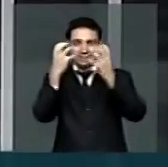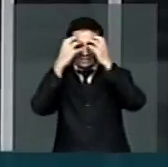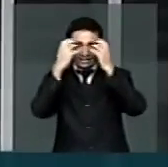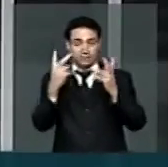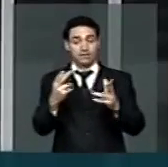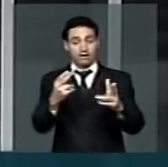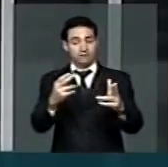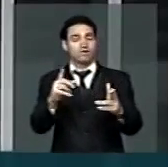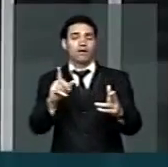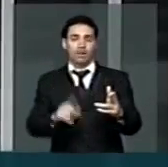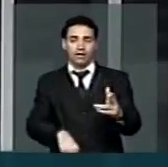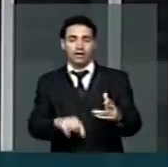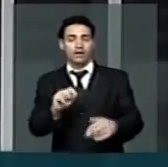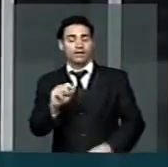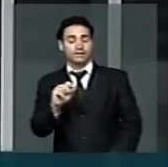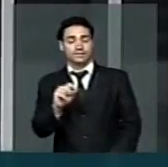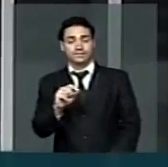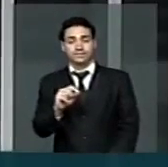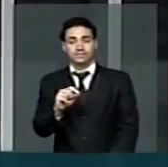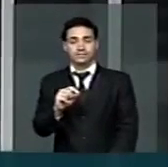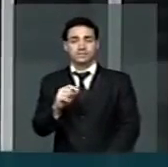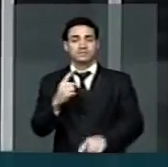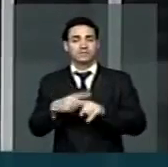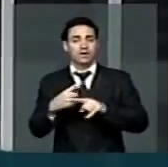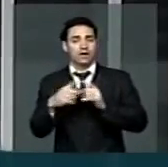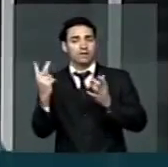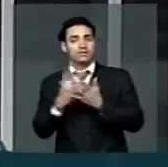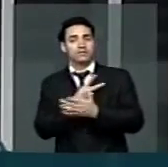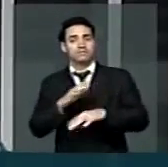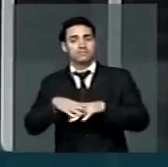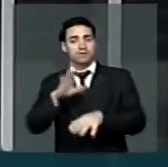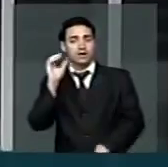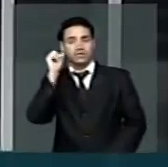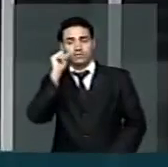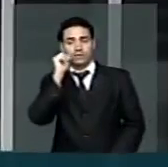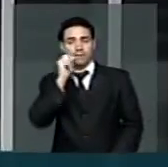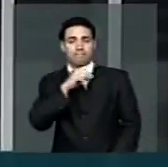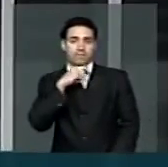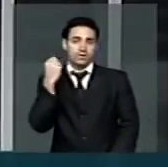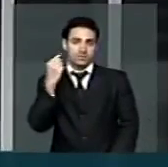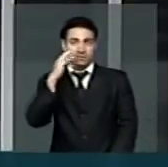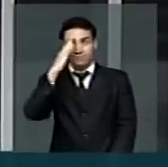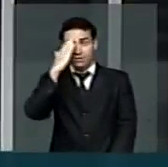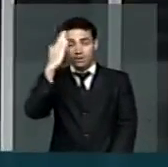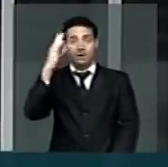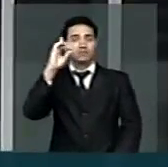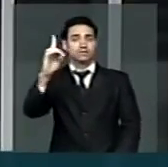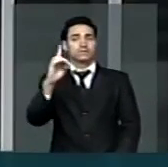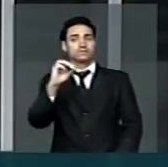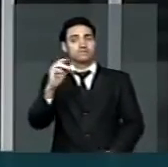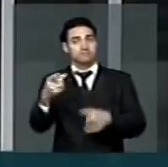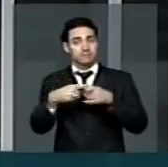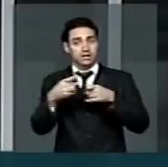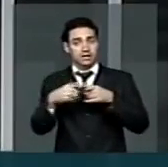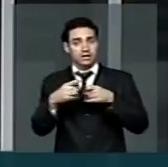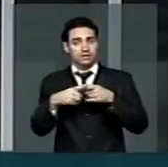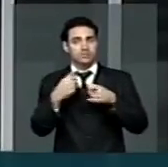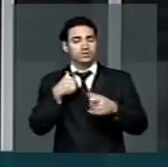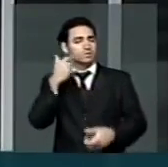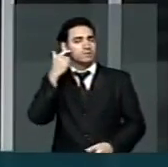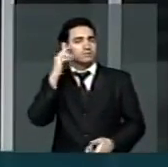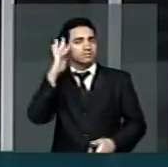uma das grandes causas da mortalidade feminina. Senhor graças a Deus a medicina do ponto de vista